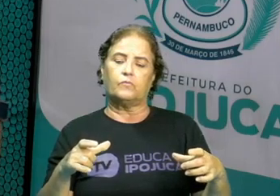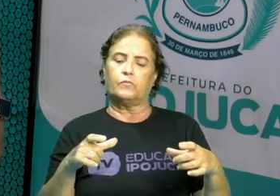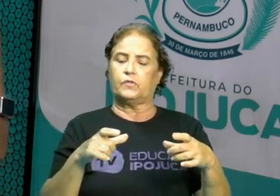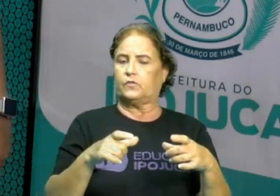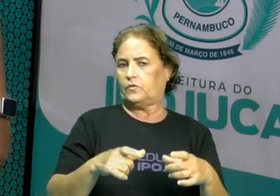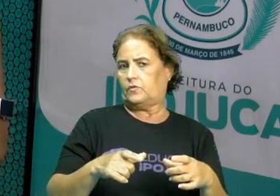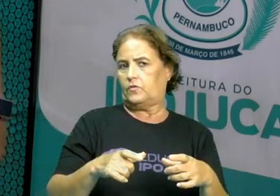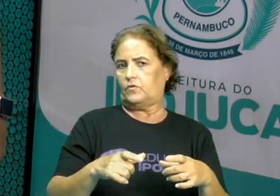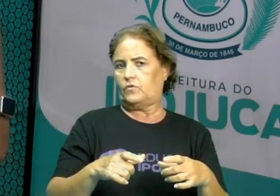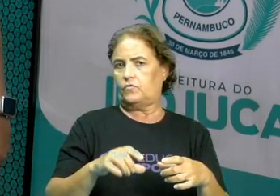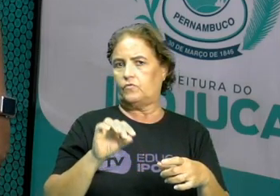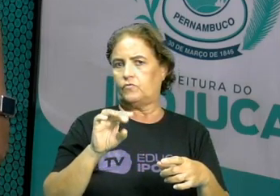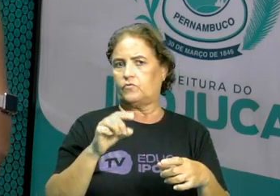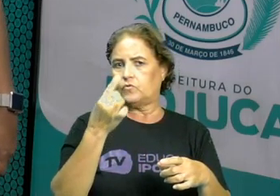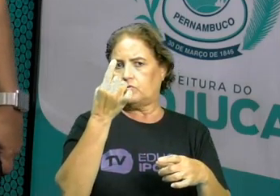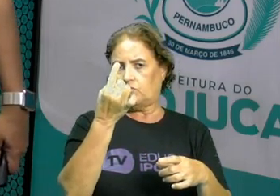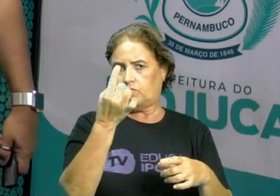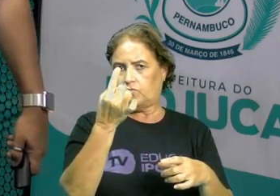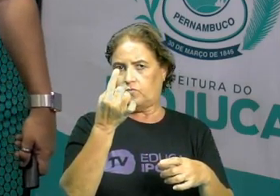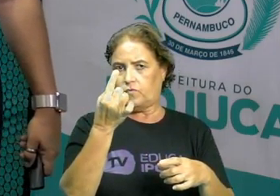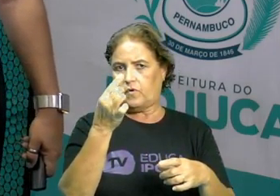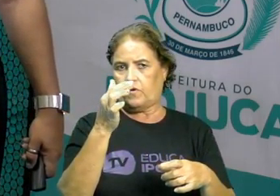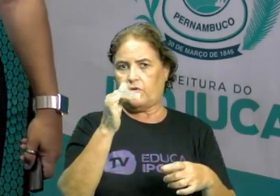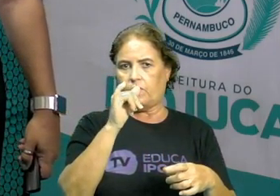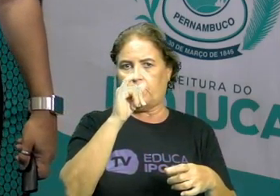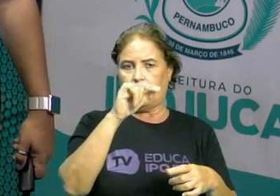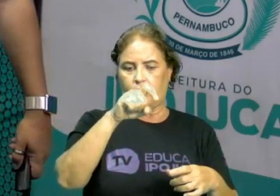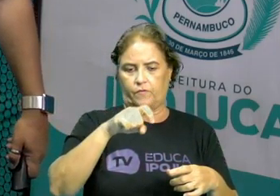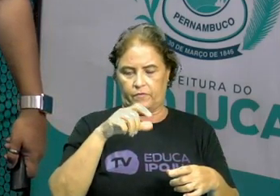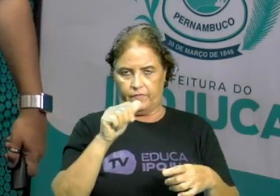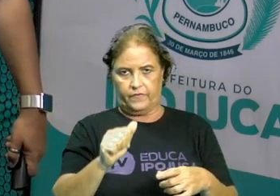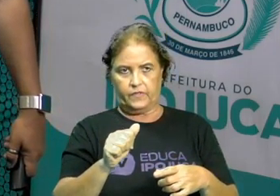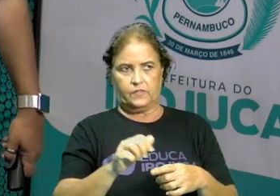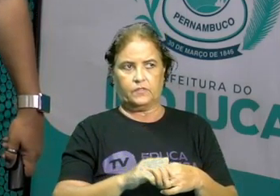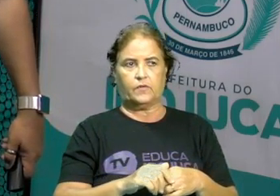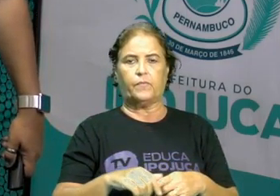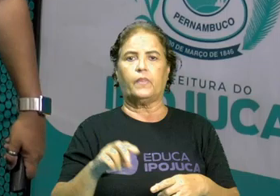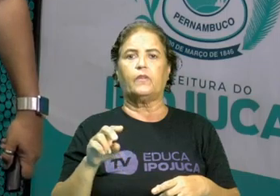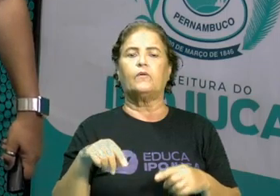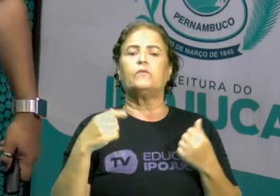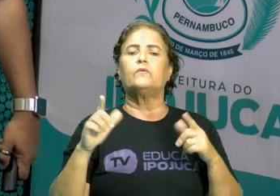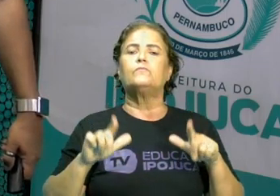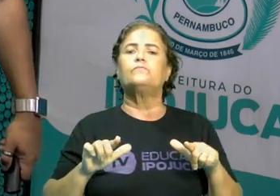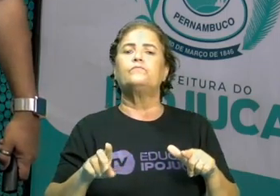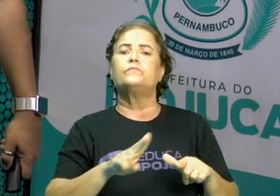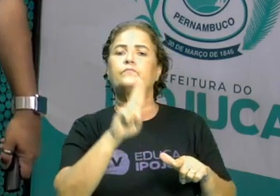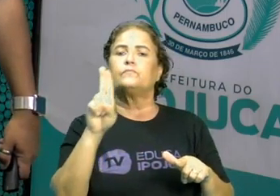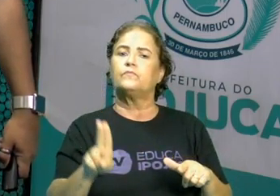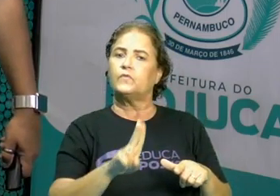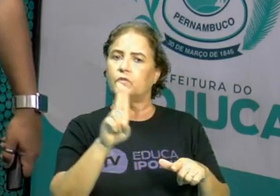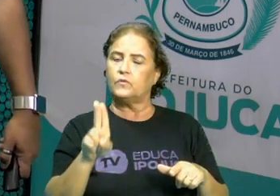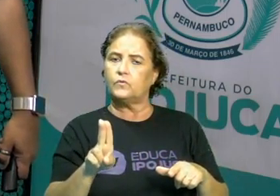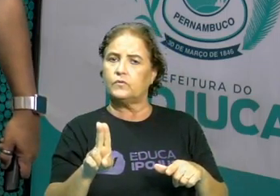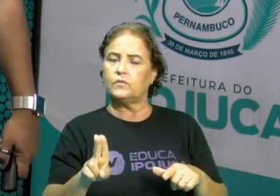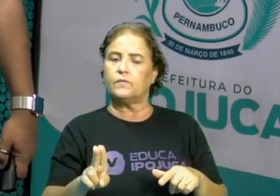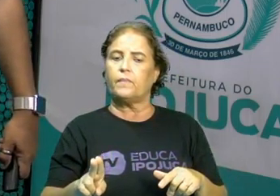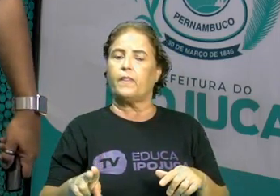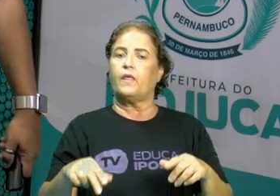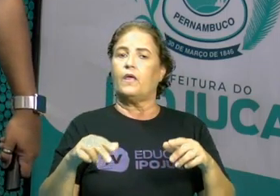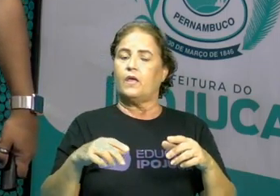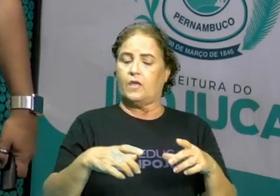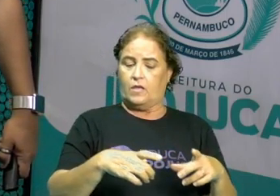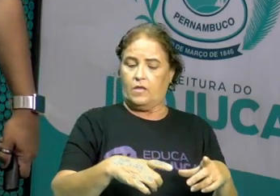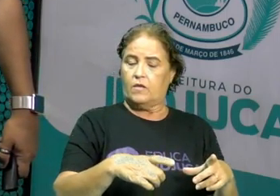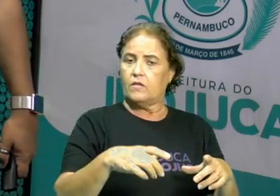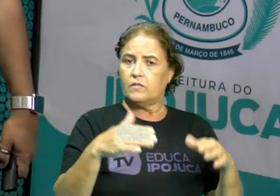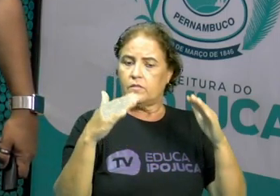leve, uma roldana fixa. Quando a gente usa muito isso, são naquelas casas que ainda possuem poço. Ou o